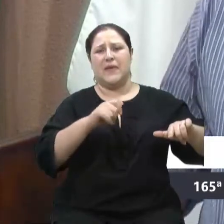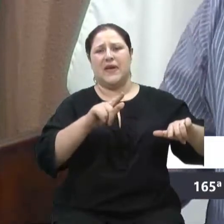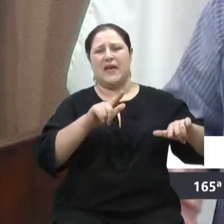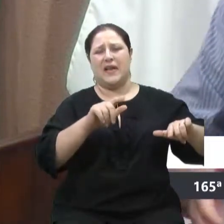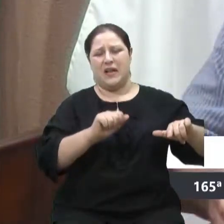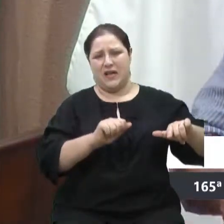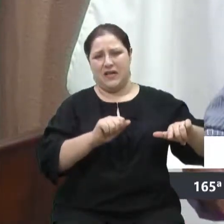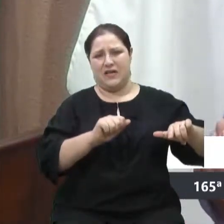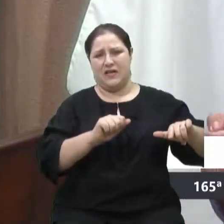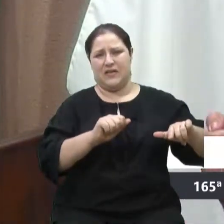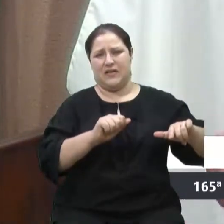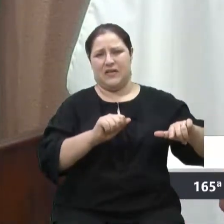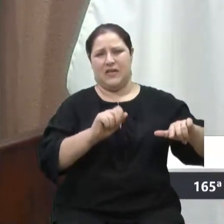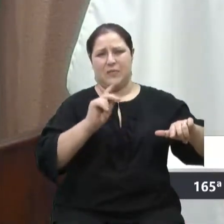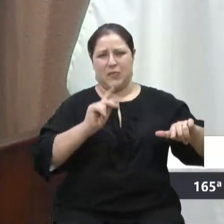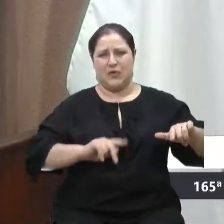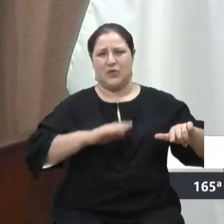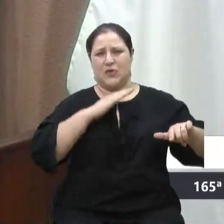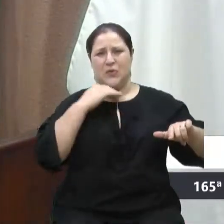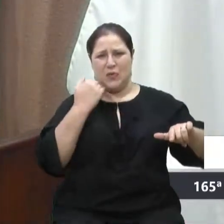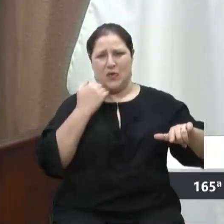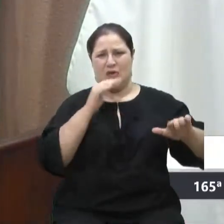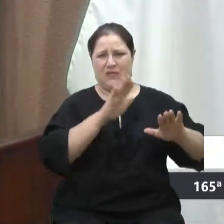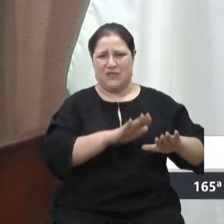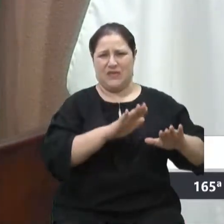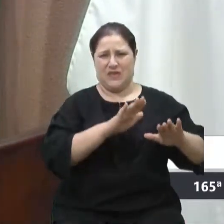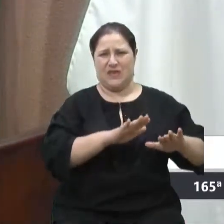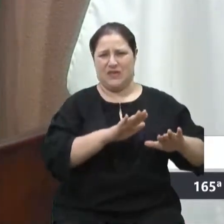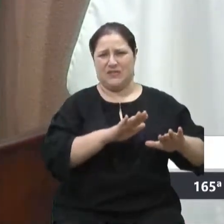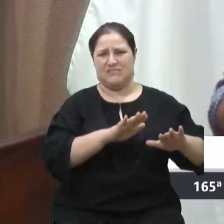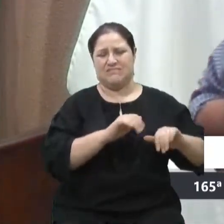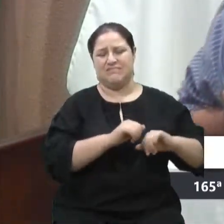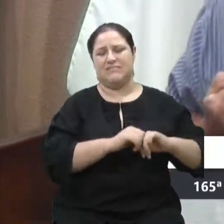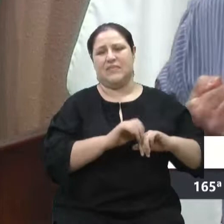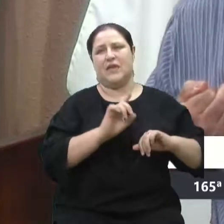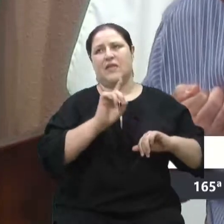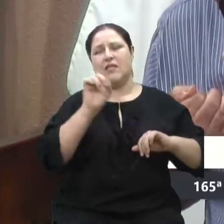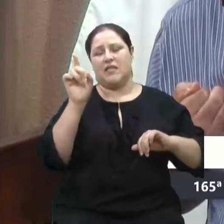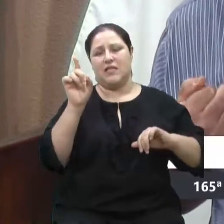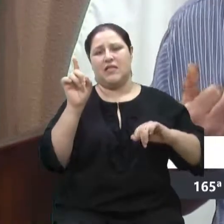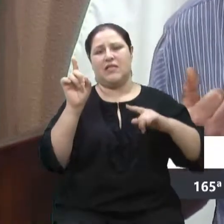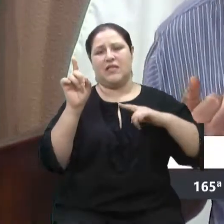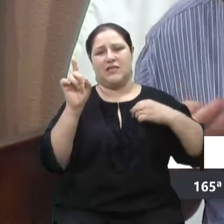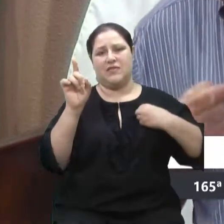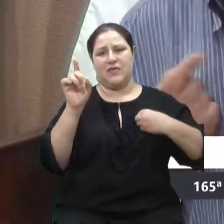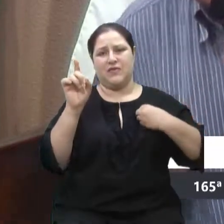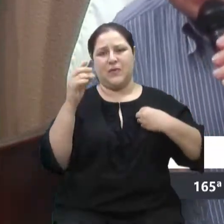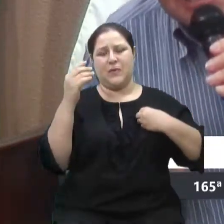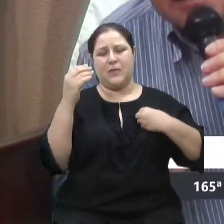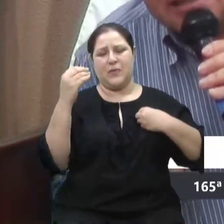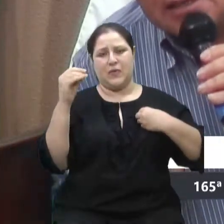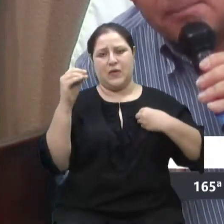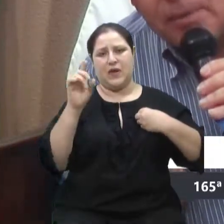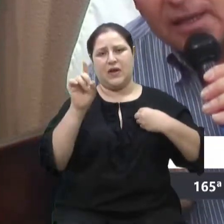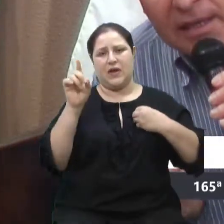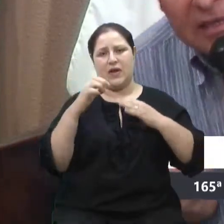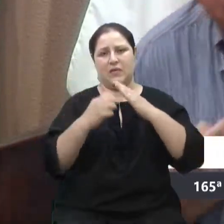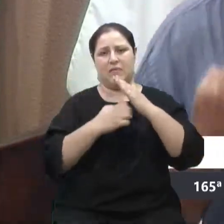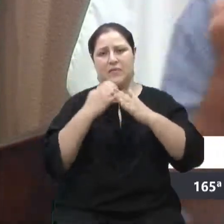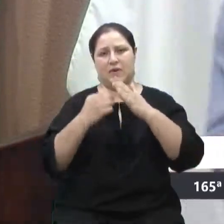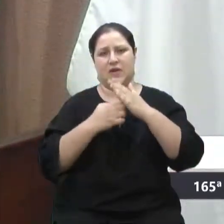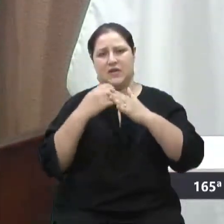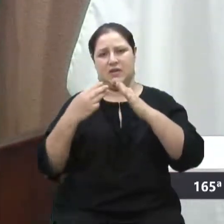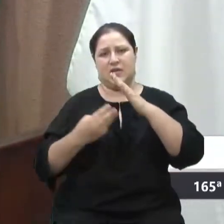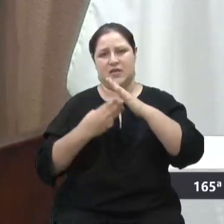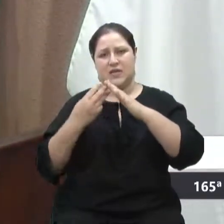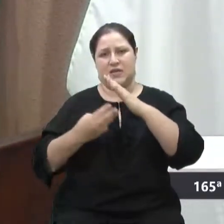A Capela Mortuária está em Porto Alegre, na Urbana. A Urbana é uma terceirizada da CEPLAN, que a